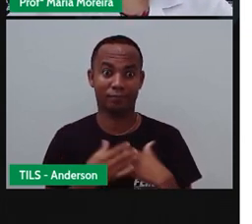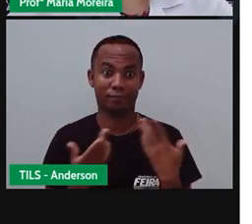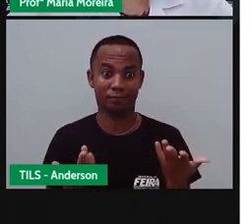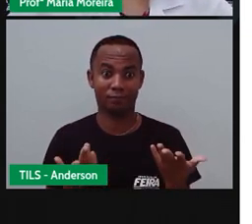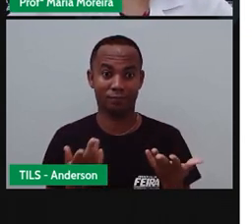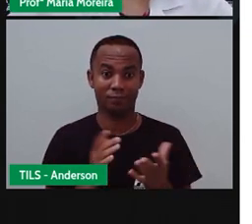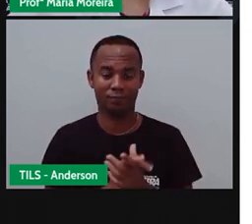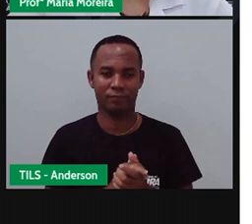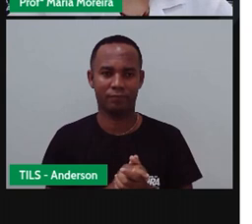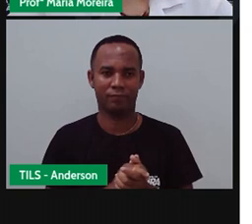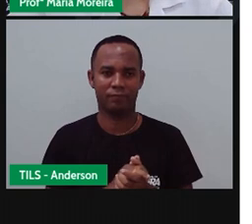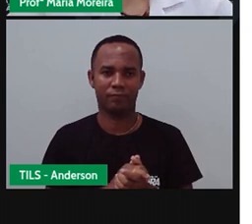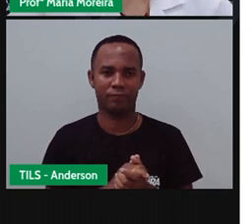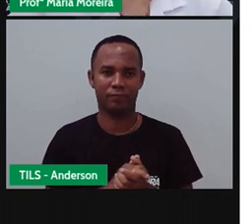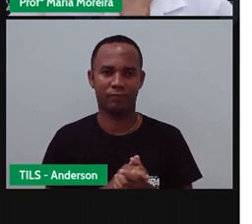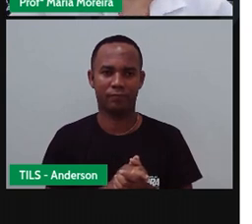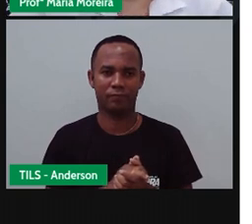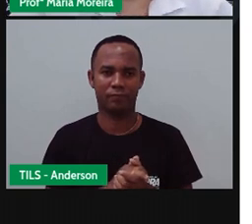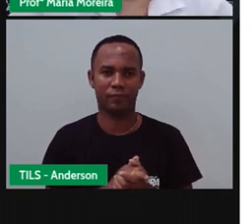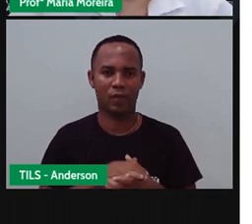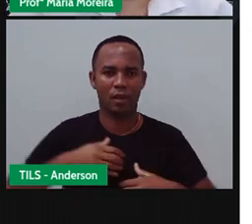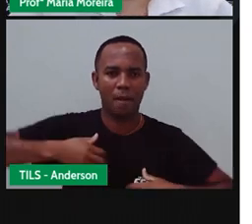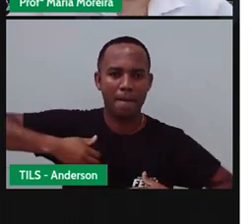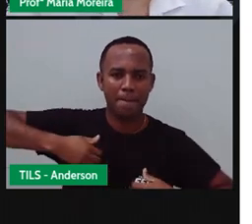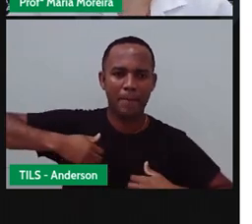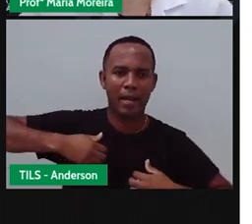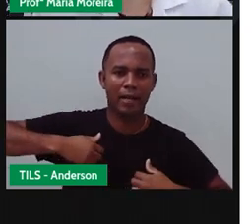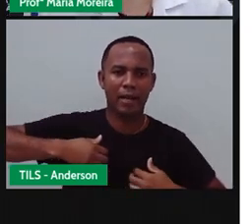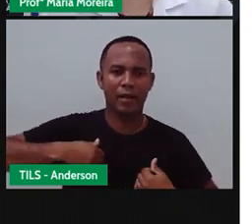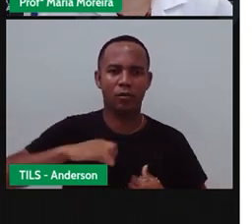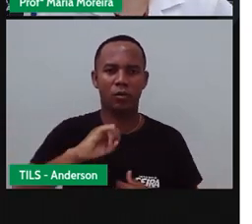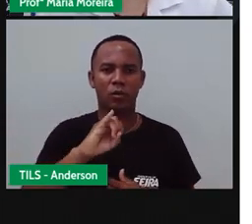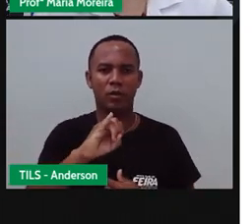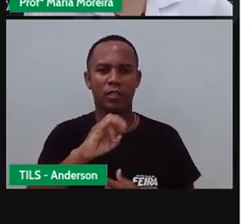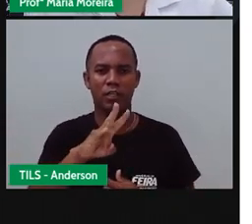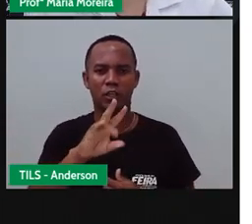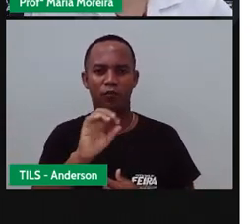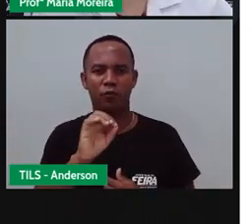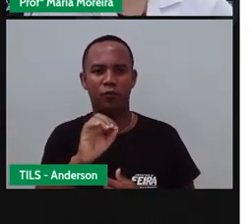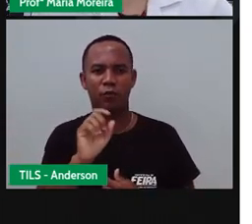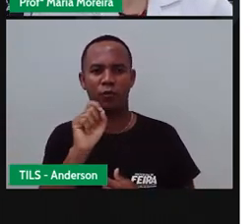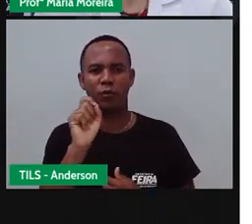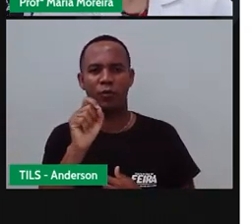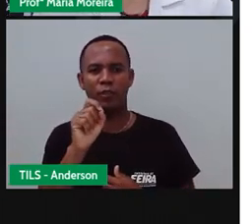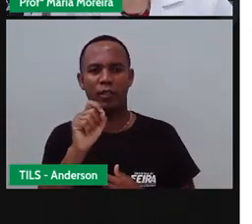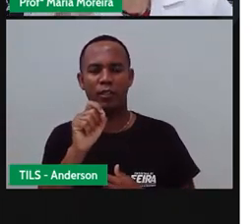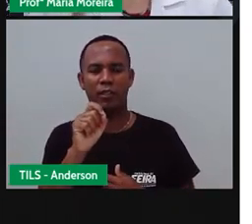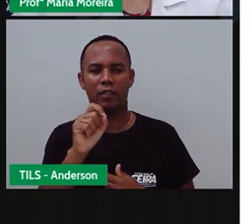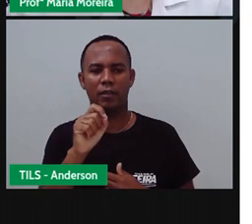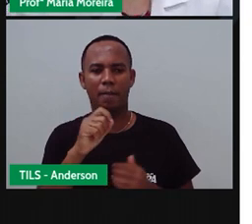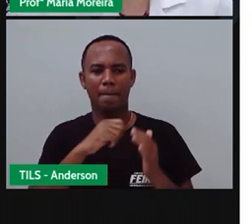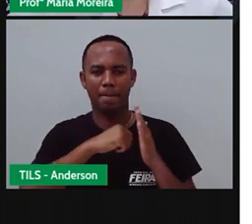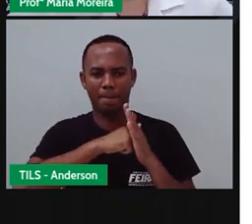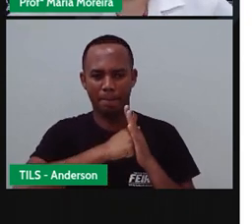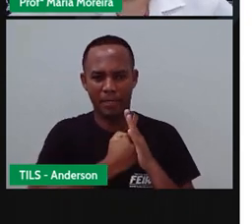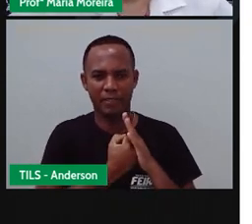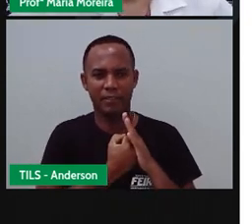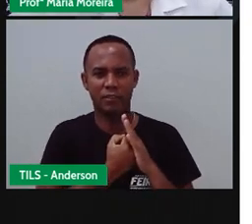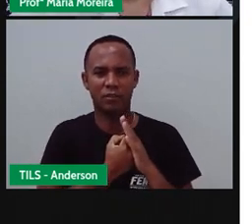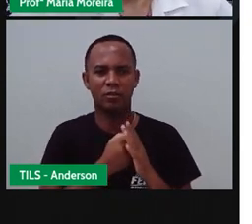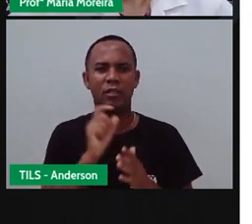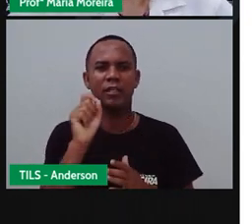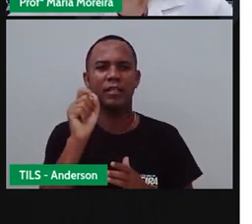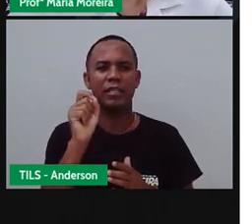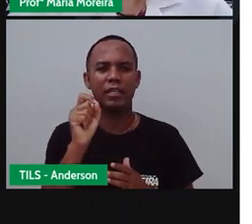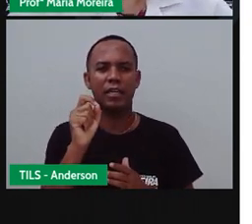E aí O macaco Ivo Ele fica trancado em uma caixa Quem é que aparece para ajudar?